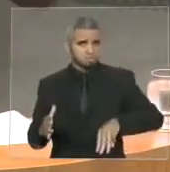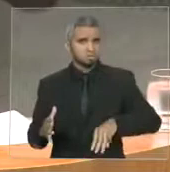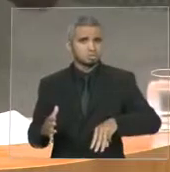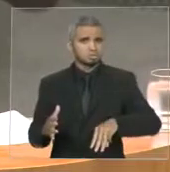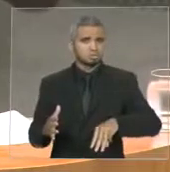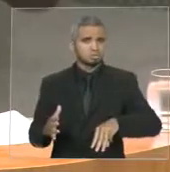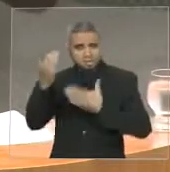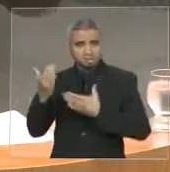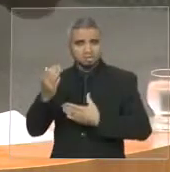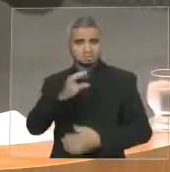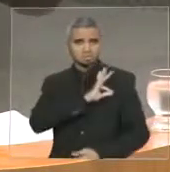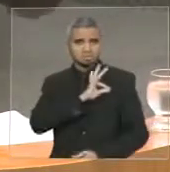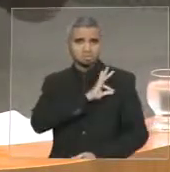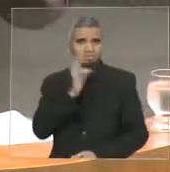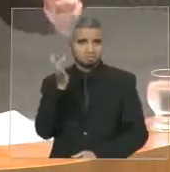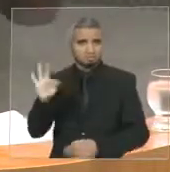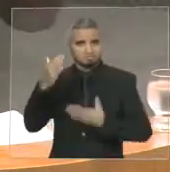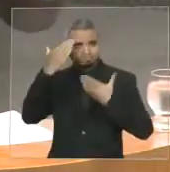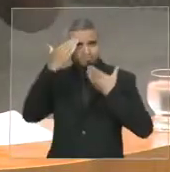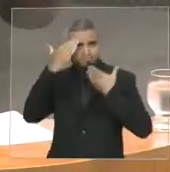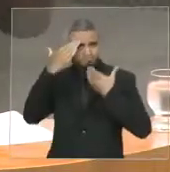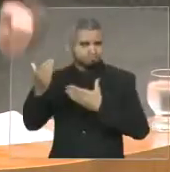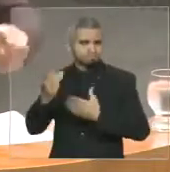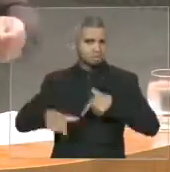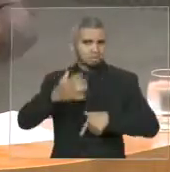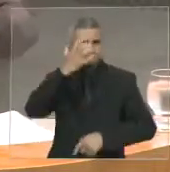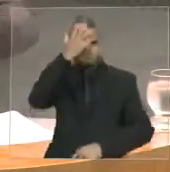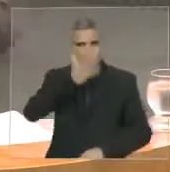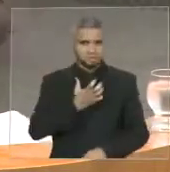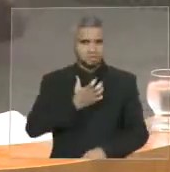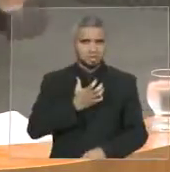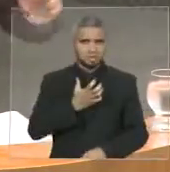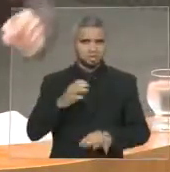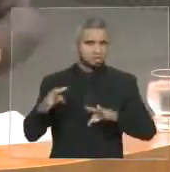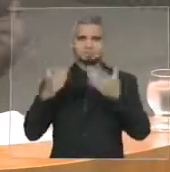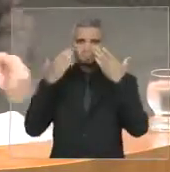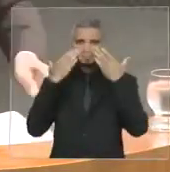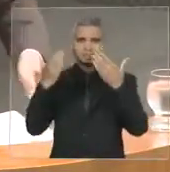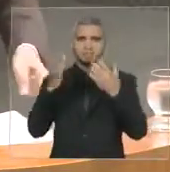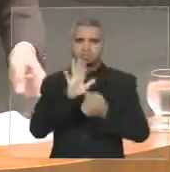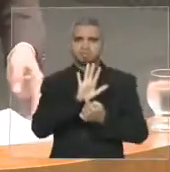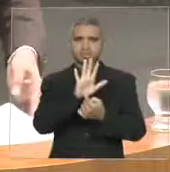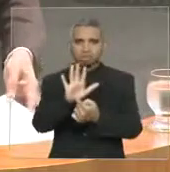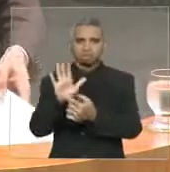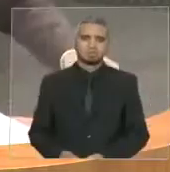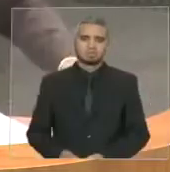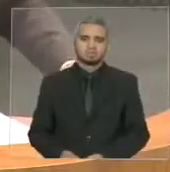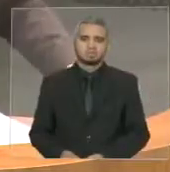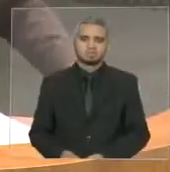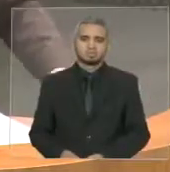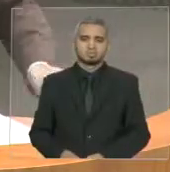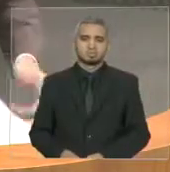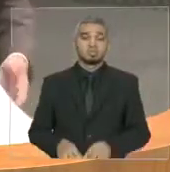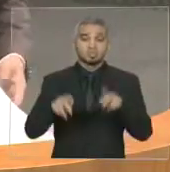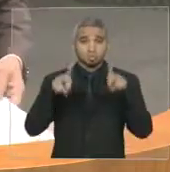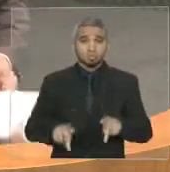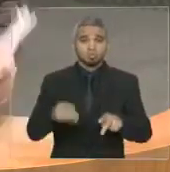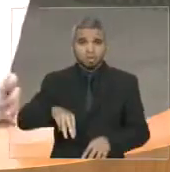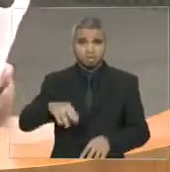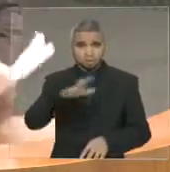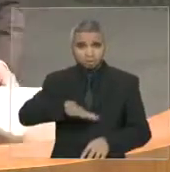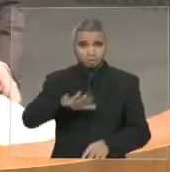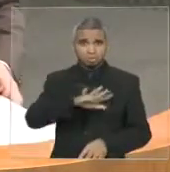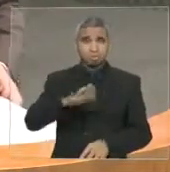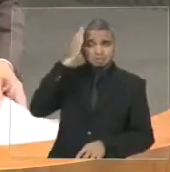Graças à Polícia Federal, graças à Polícia Federal, que faz um trabalho sério. Toda essa roubalheira veio à tom. Parabéns à Polícia Federal, a população do Estado do Maranhão quer